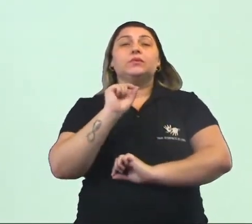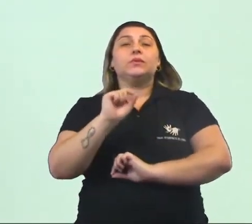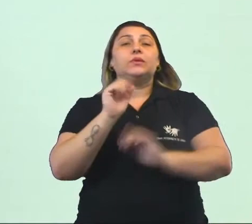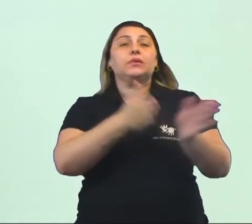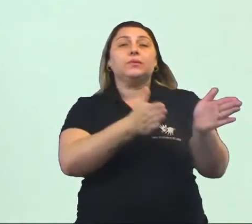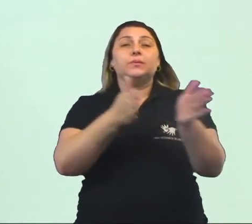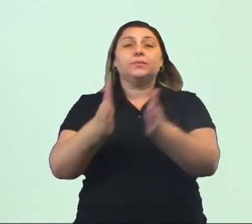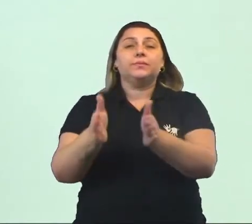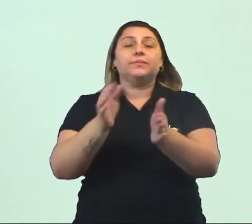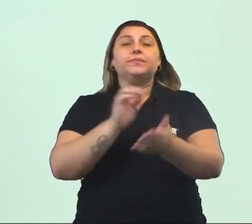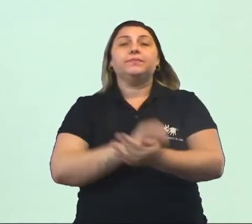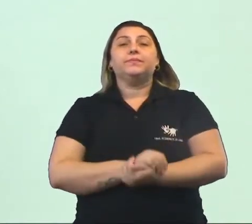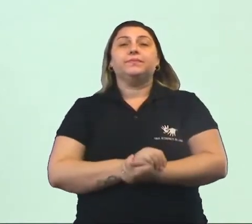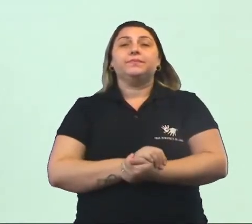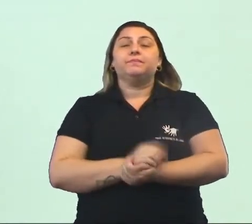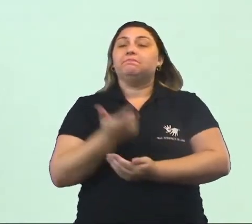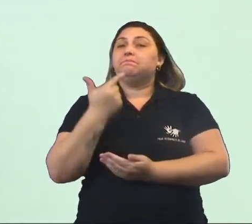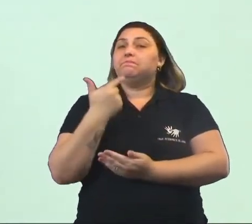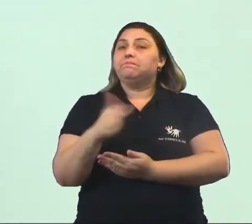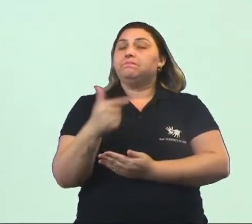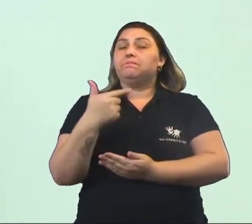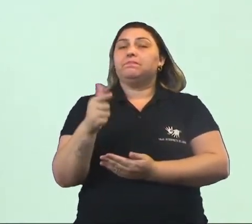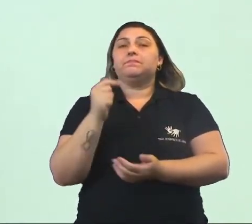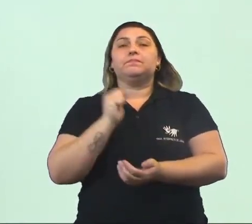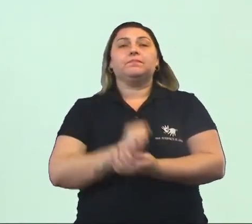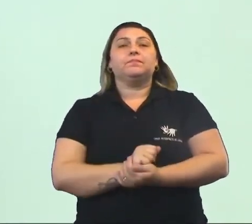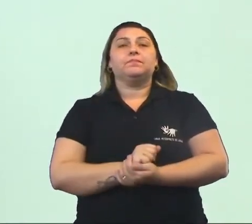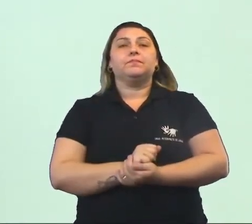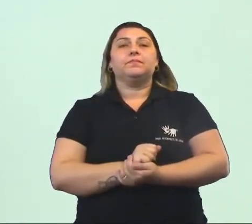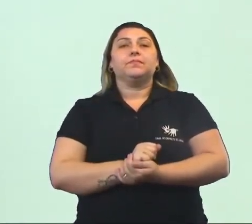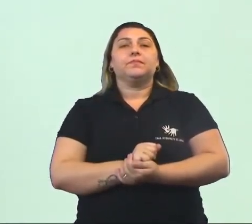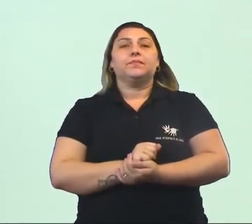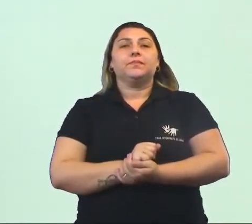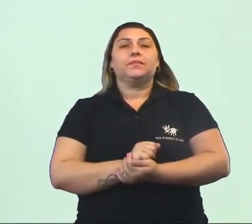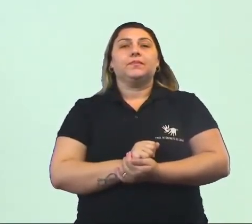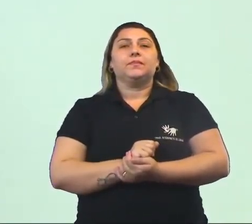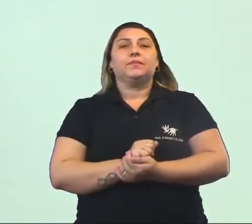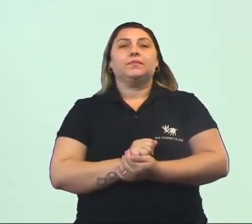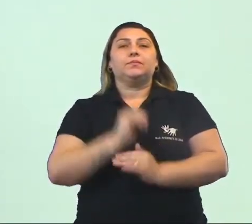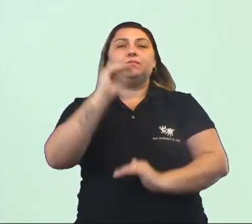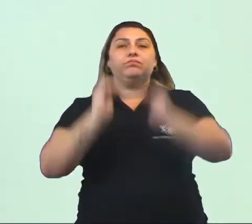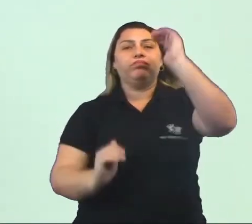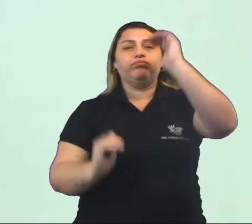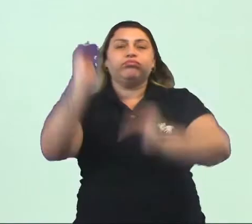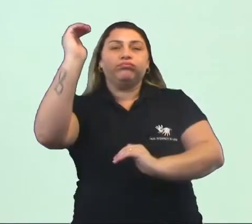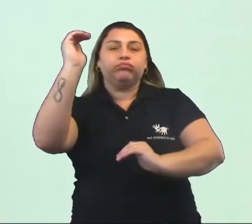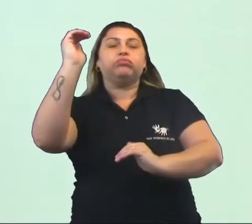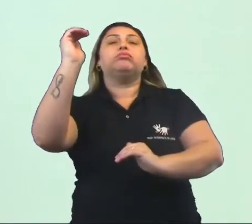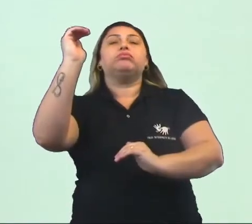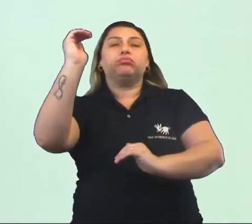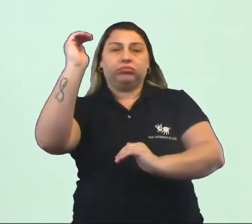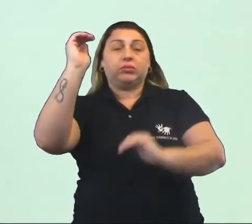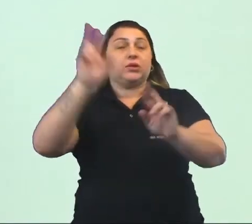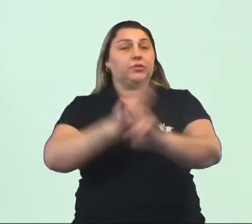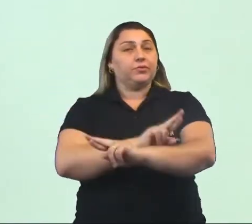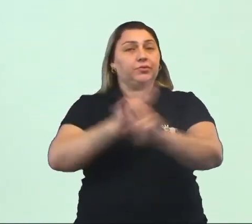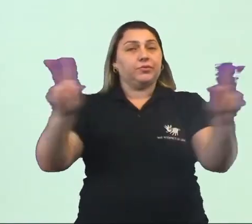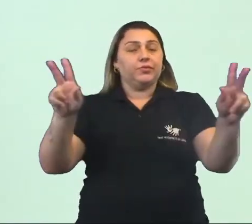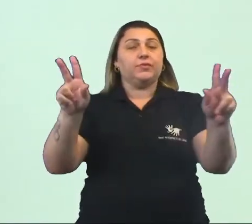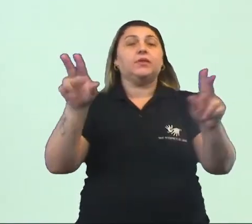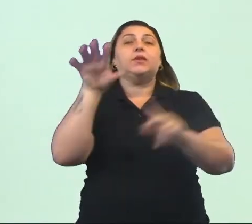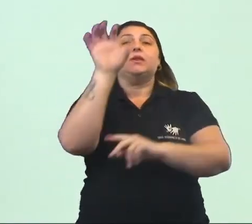período, não havia essa discrepância tamanha das diferenças